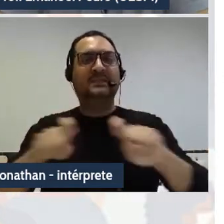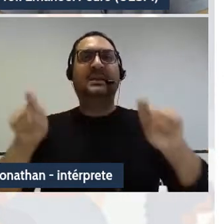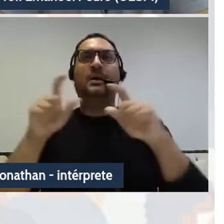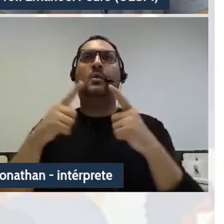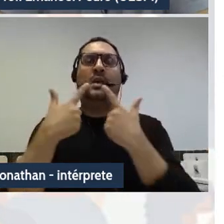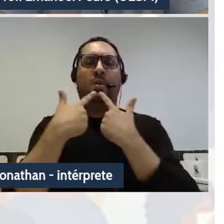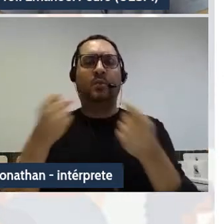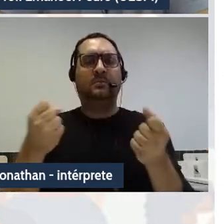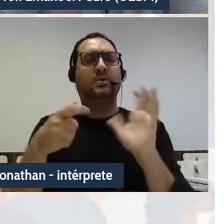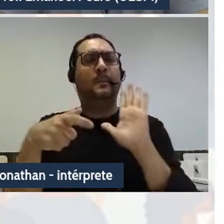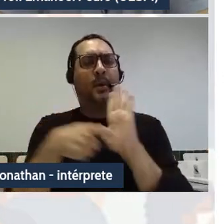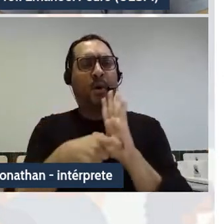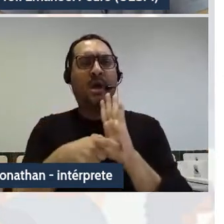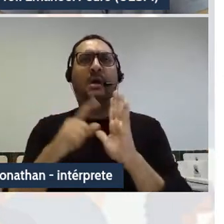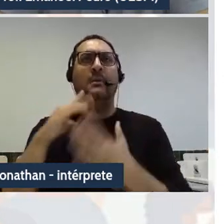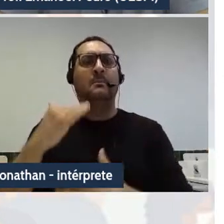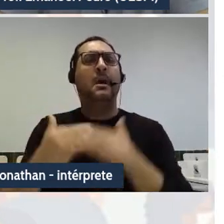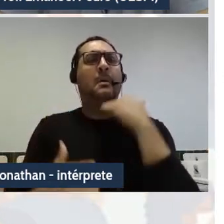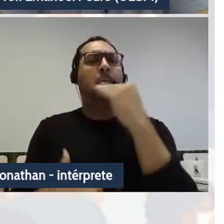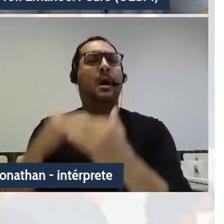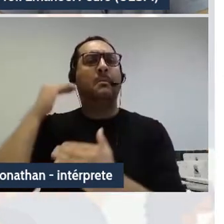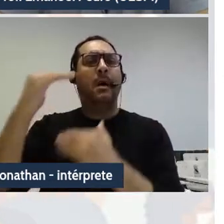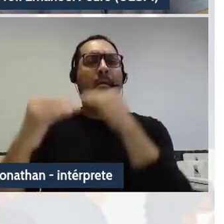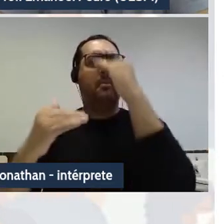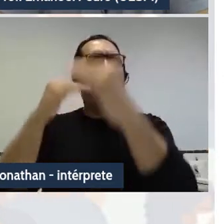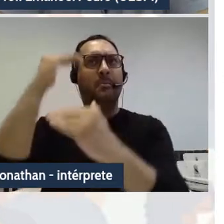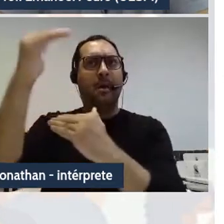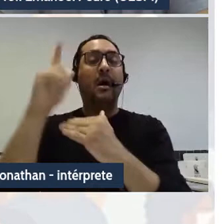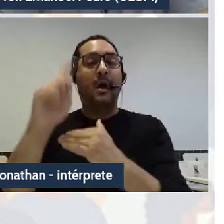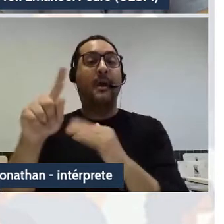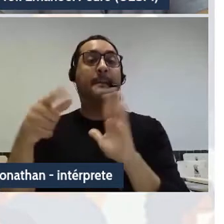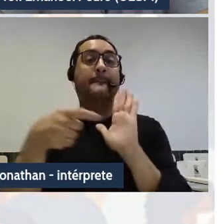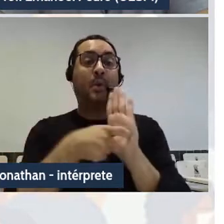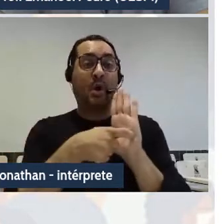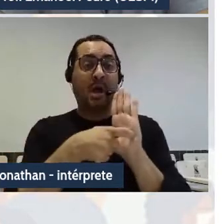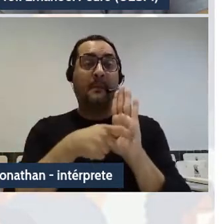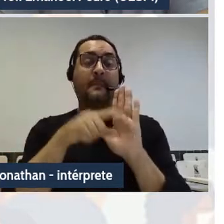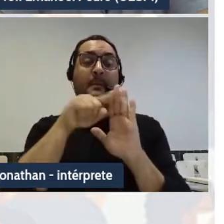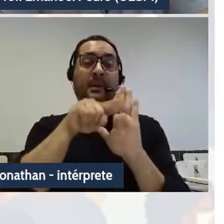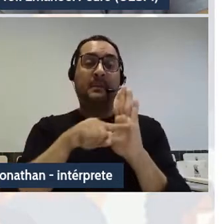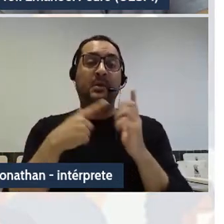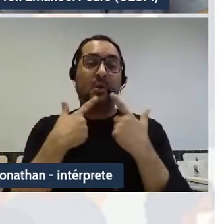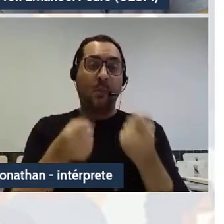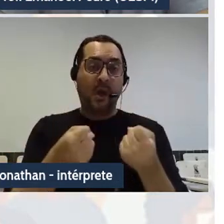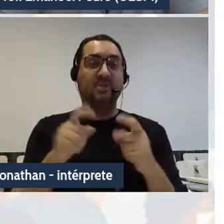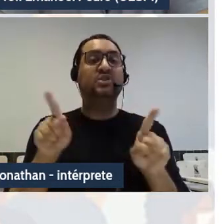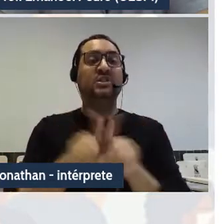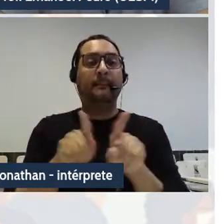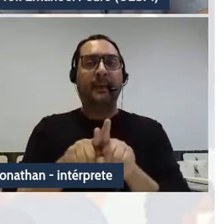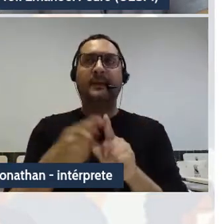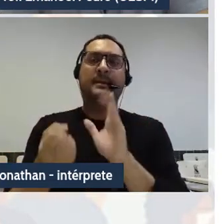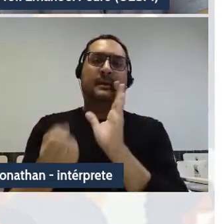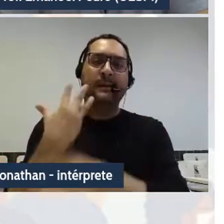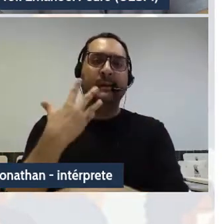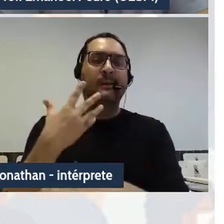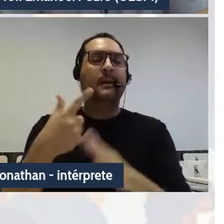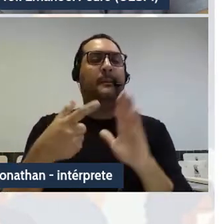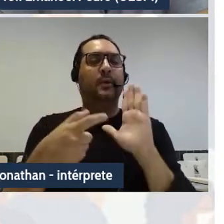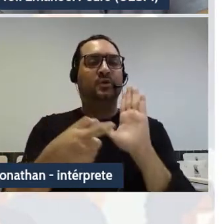com o objetivo de aperfeiçoar programas de processamento de linguagem e desenvolver projetos, métodos,